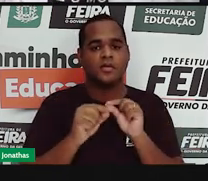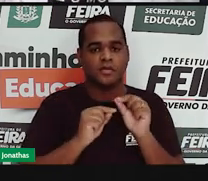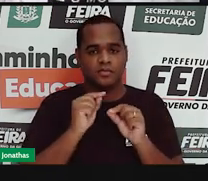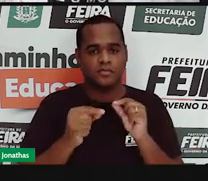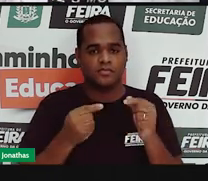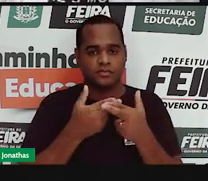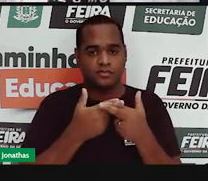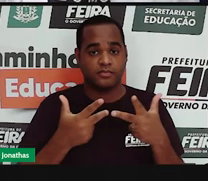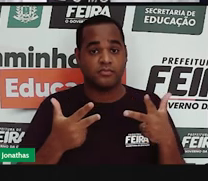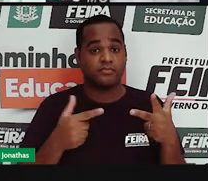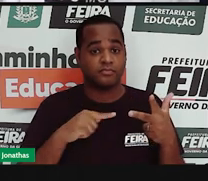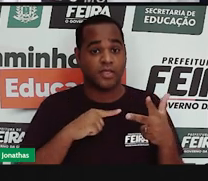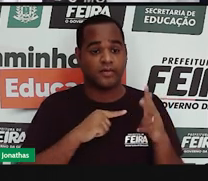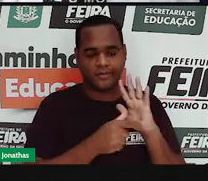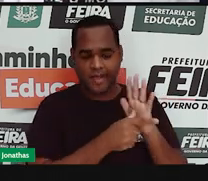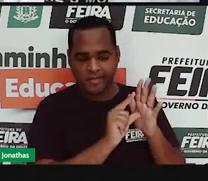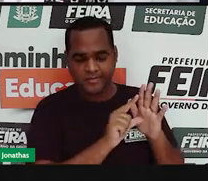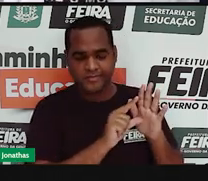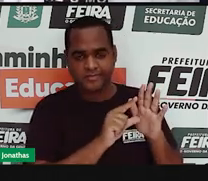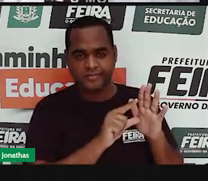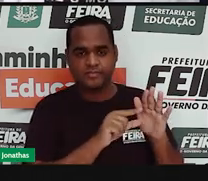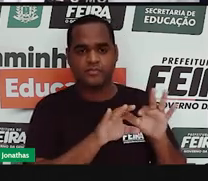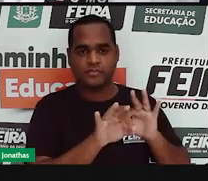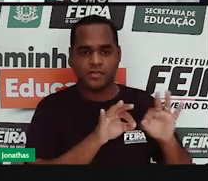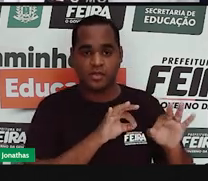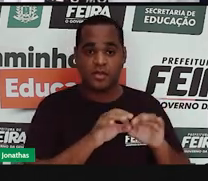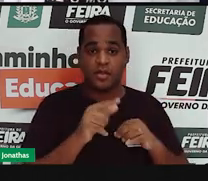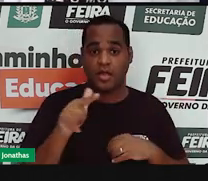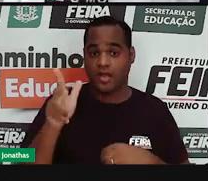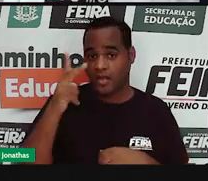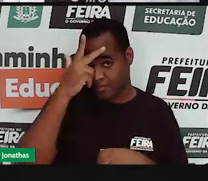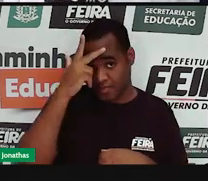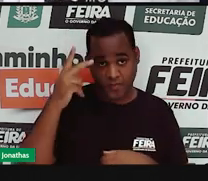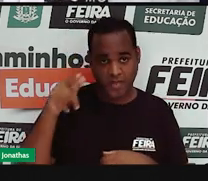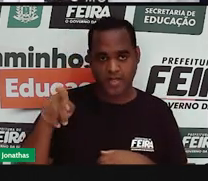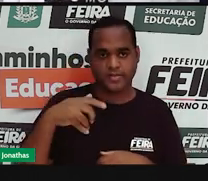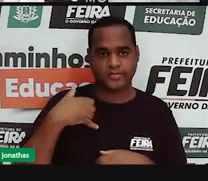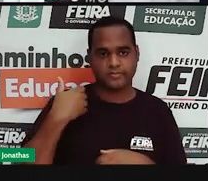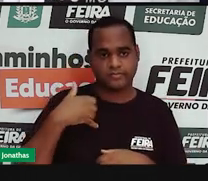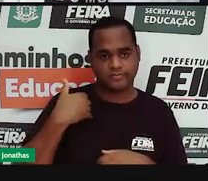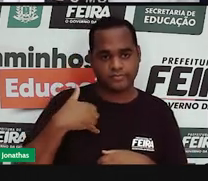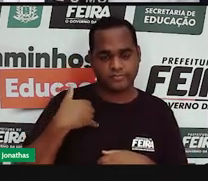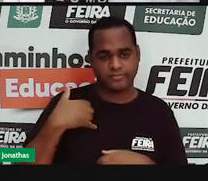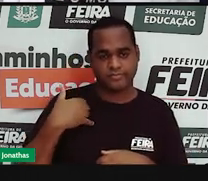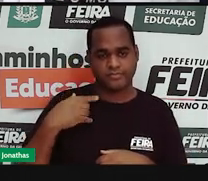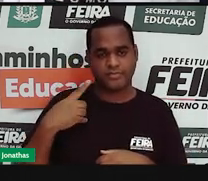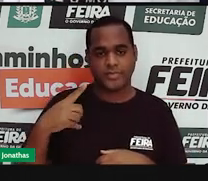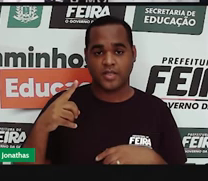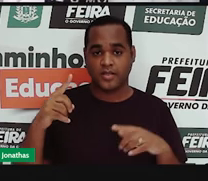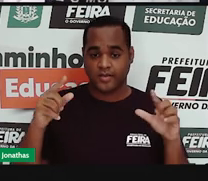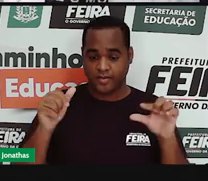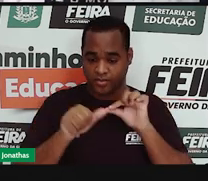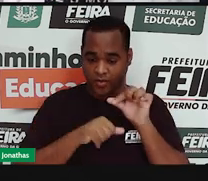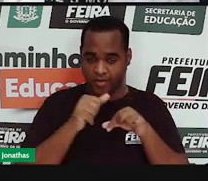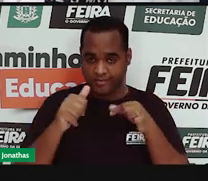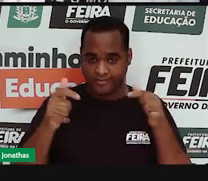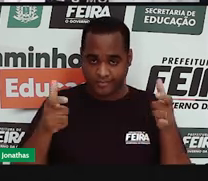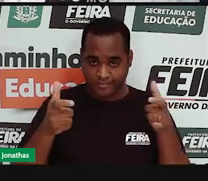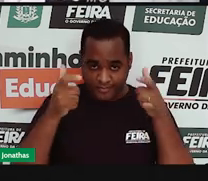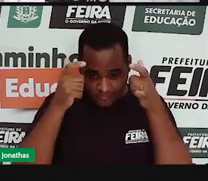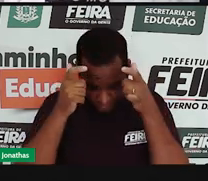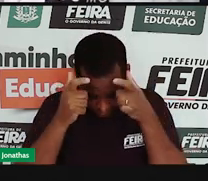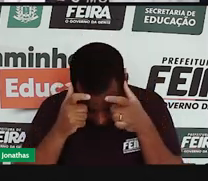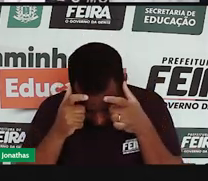antecipar a maioridade de Dom Pedro e coroá-lo, imperador, antes do